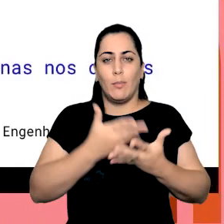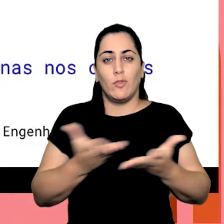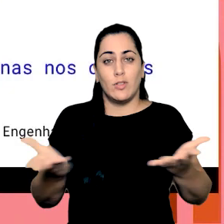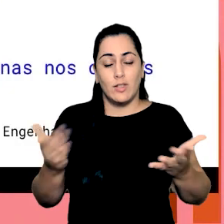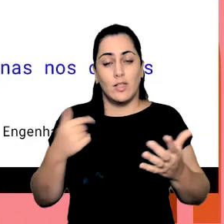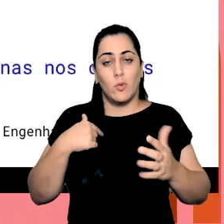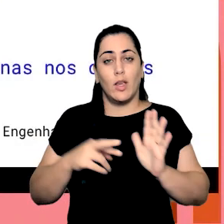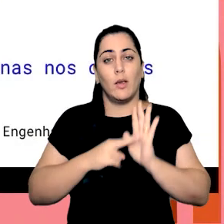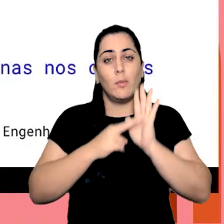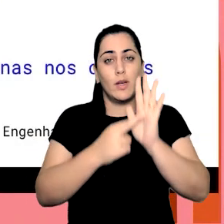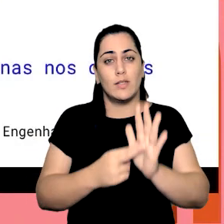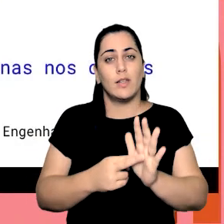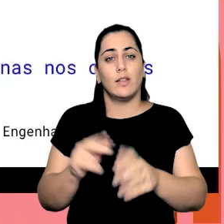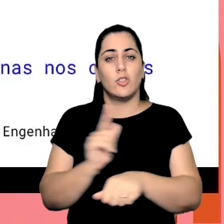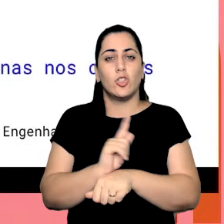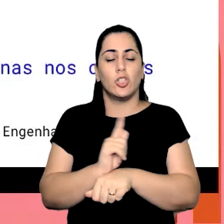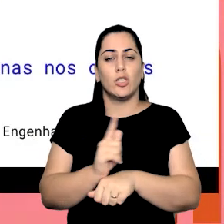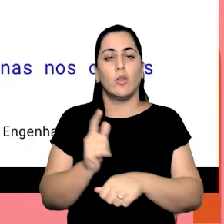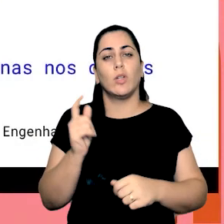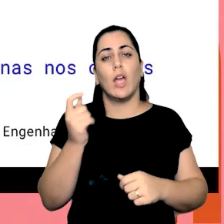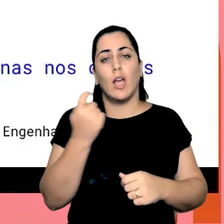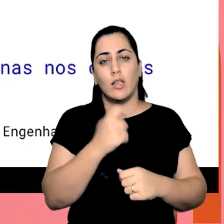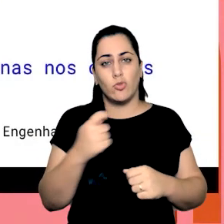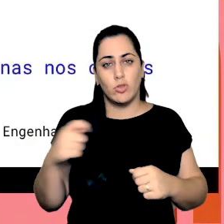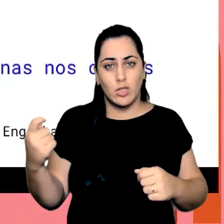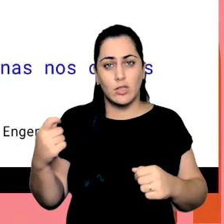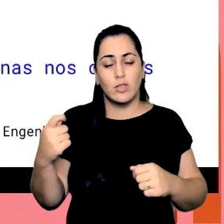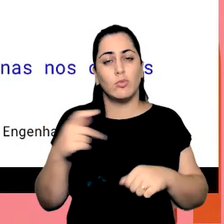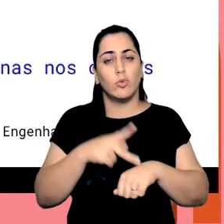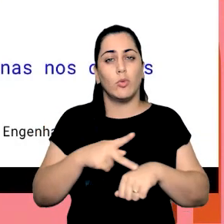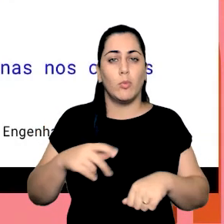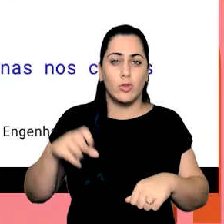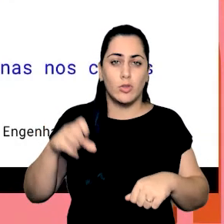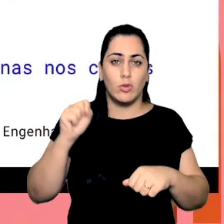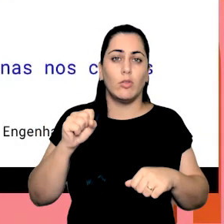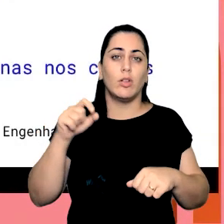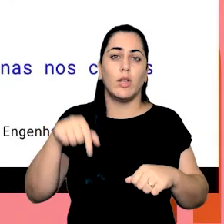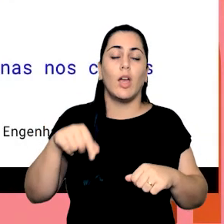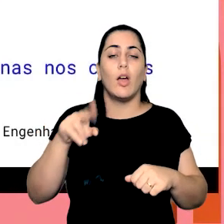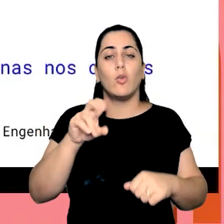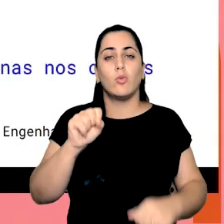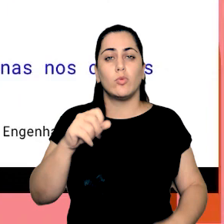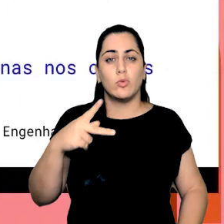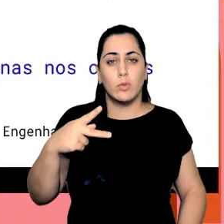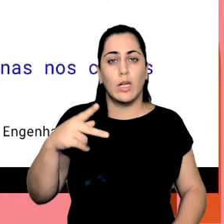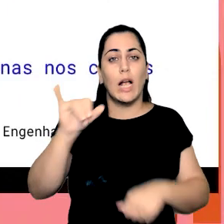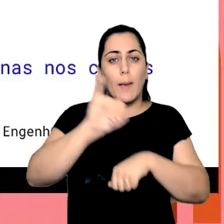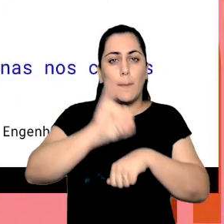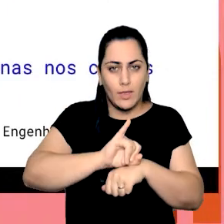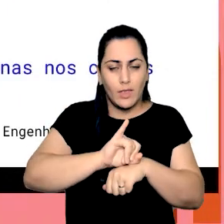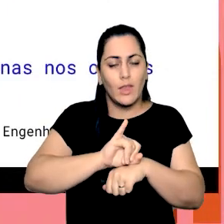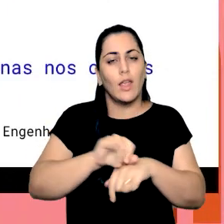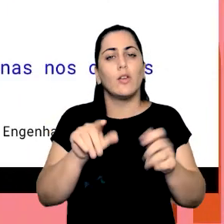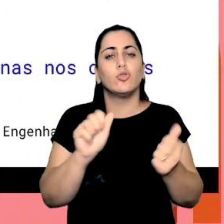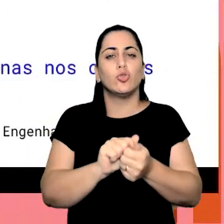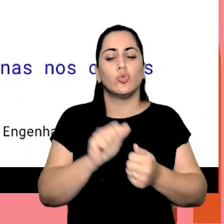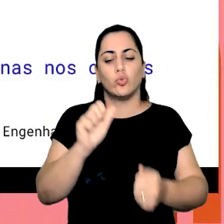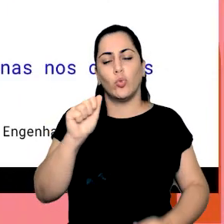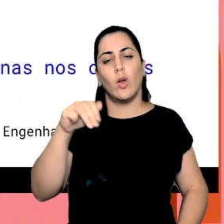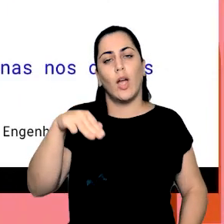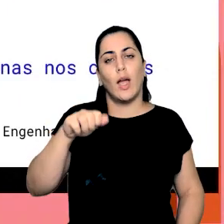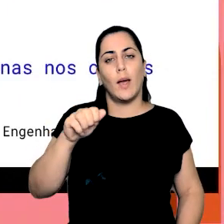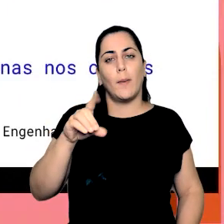representante da gestão da associação dos pós-graduandos aqui da USP Capital juntamente com Amanda